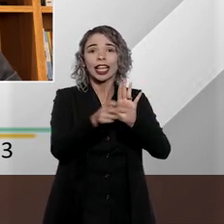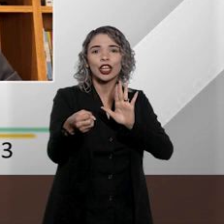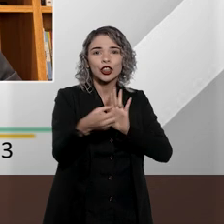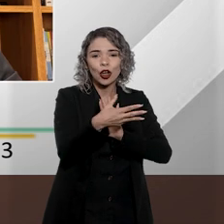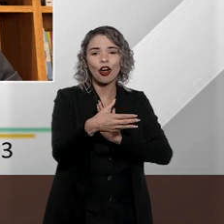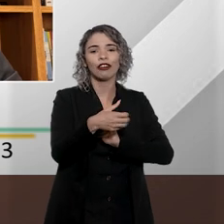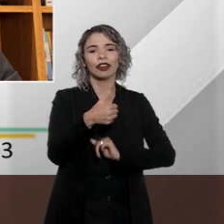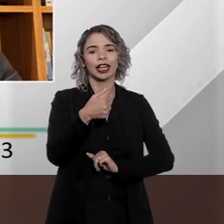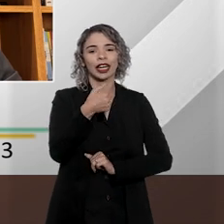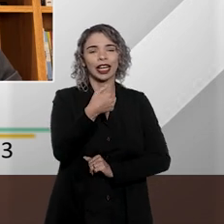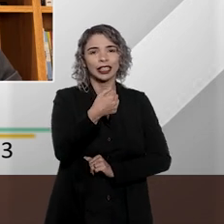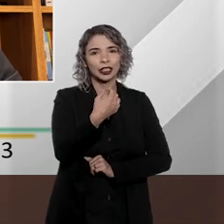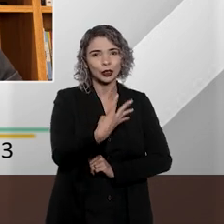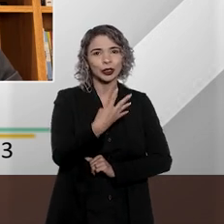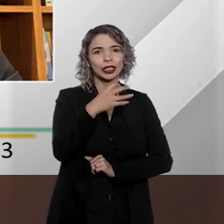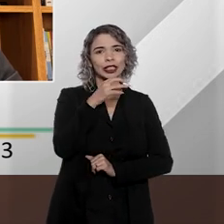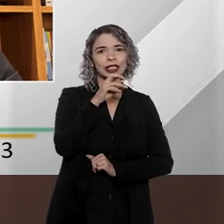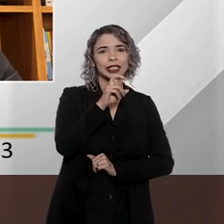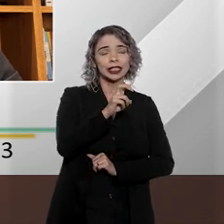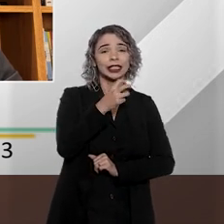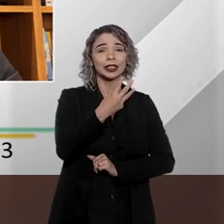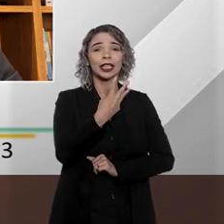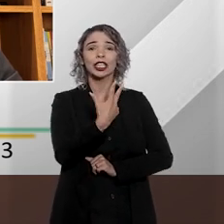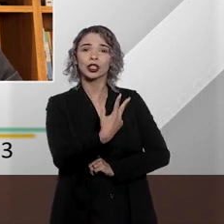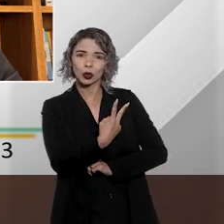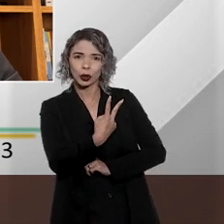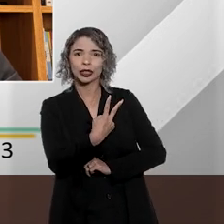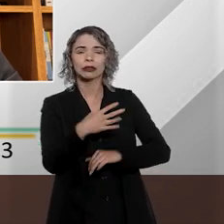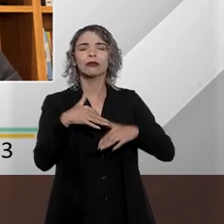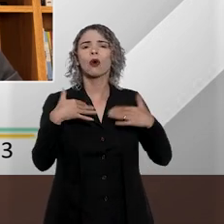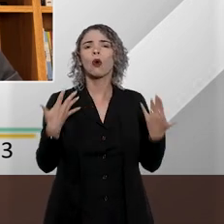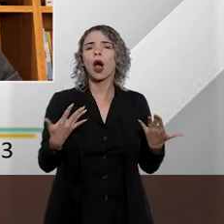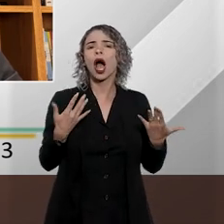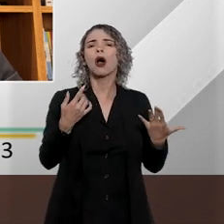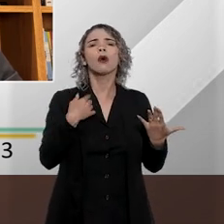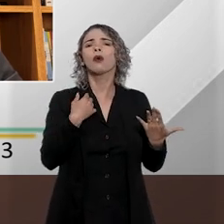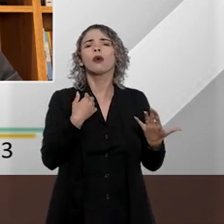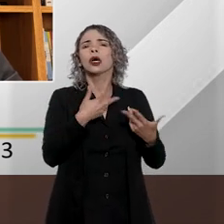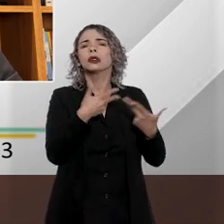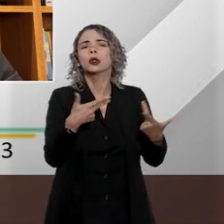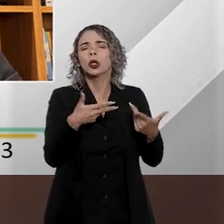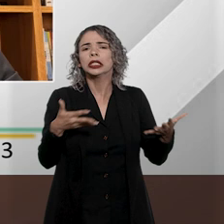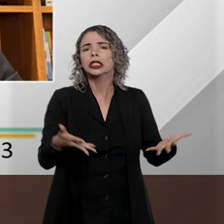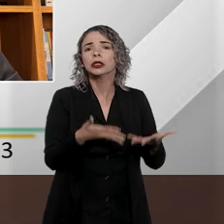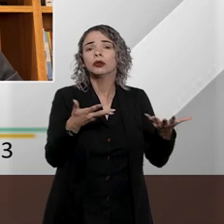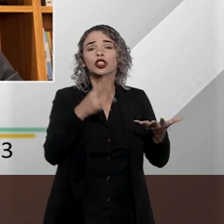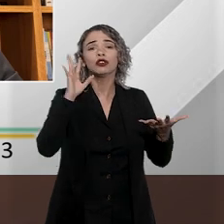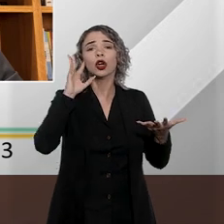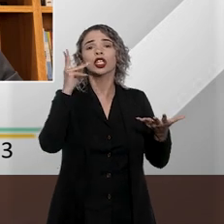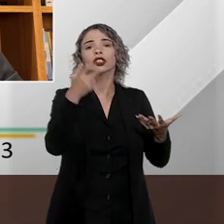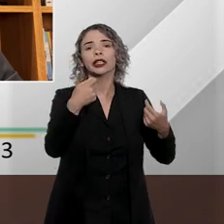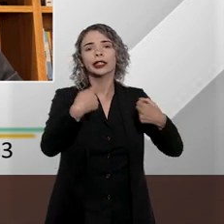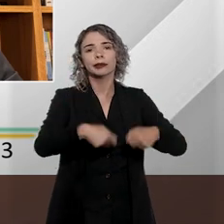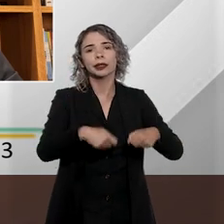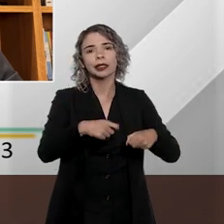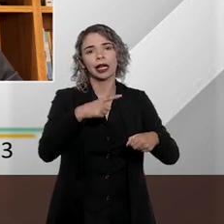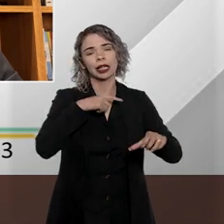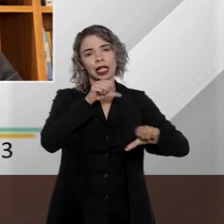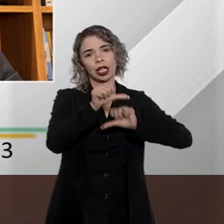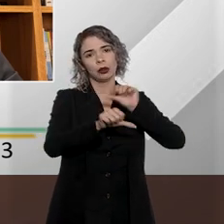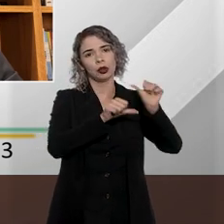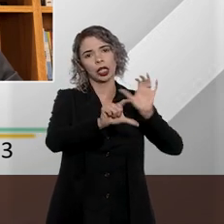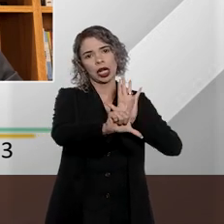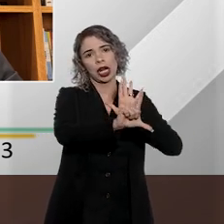14.532 de 2023? Em sua avaliação, então, qual ou quais os motivos que resultaram na necessidade da